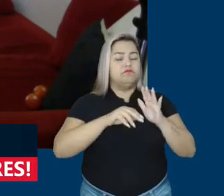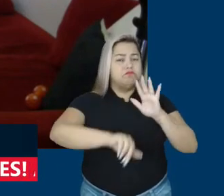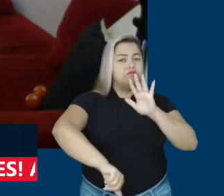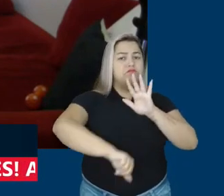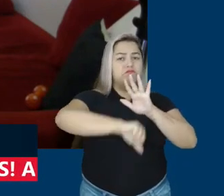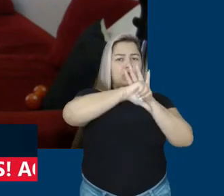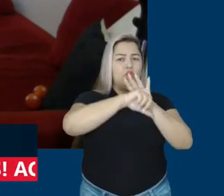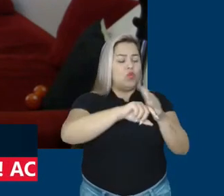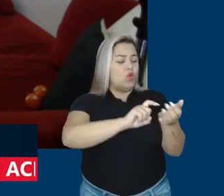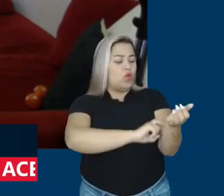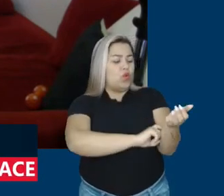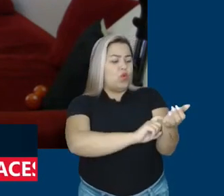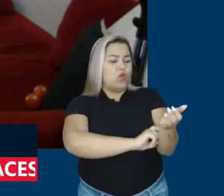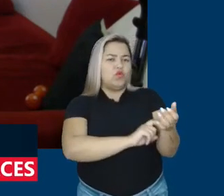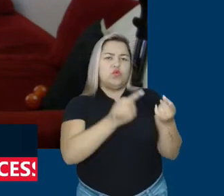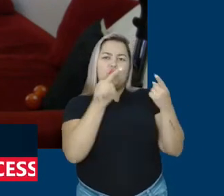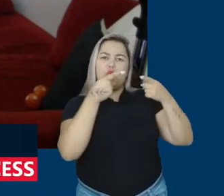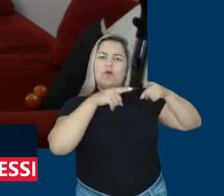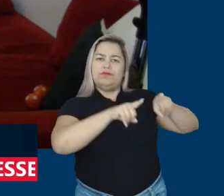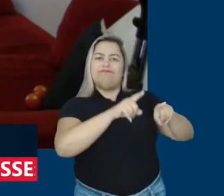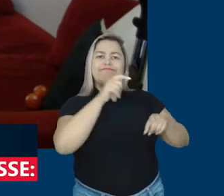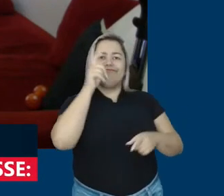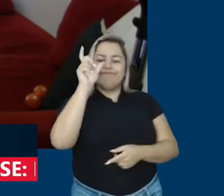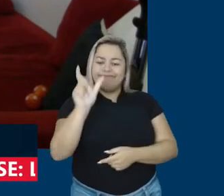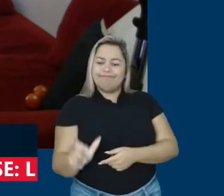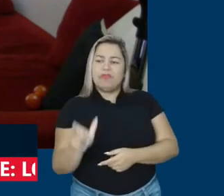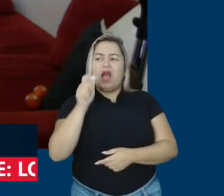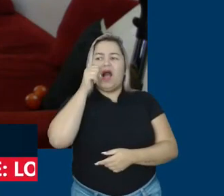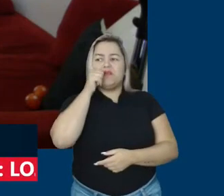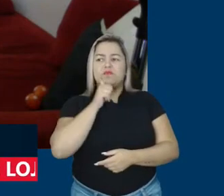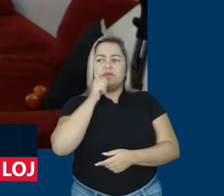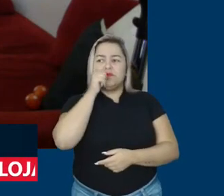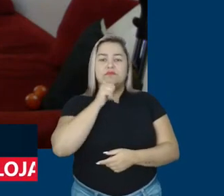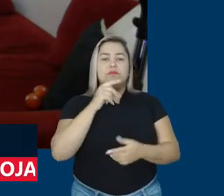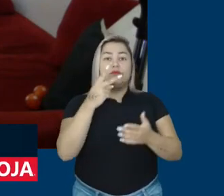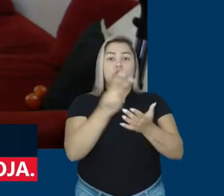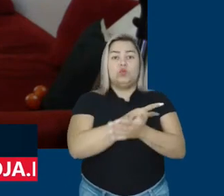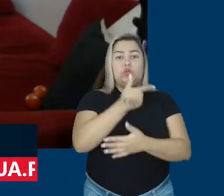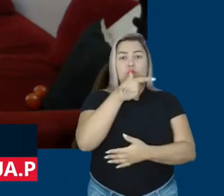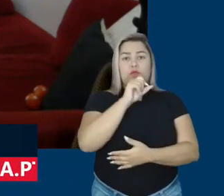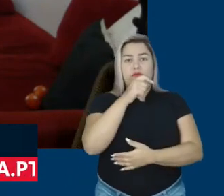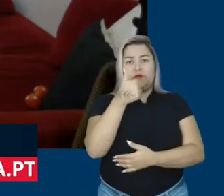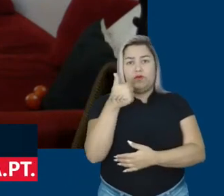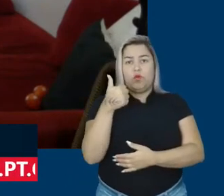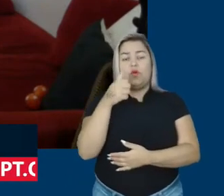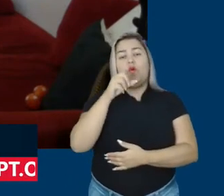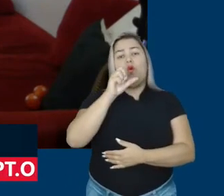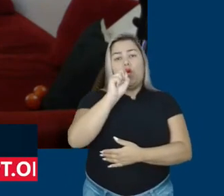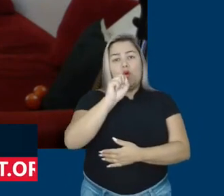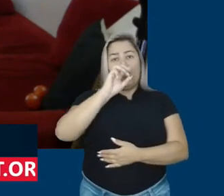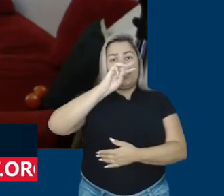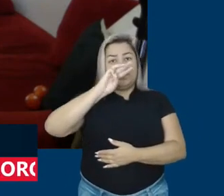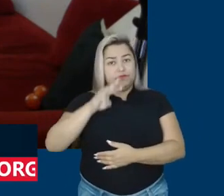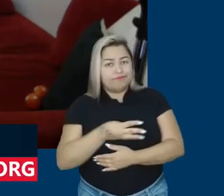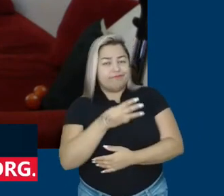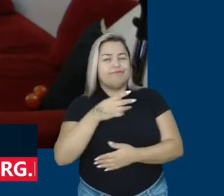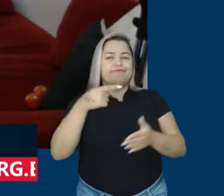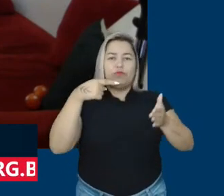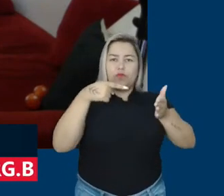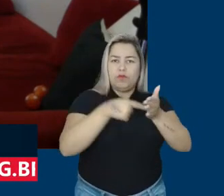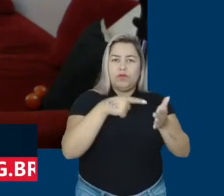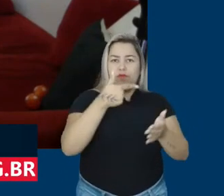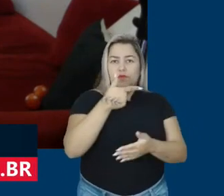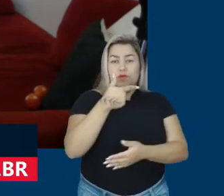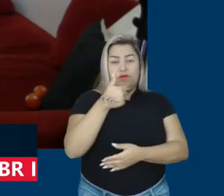de ódio contra as mulheres. Esses registros saltaram aí em 2021 de 8 mil denúncias para mais de